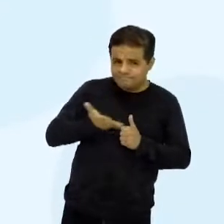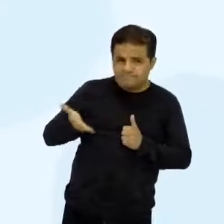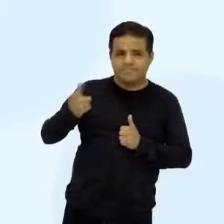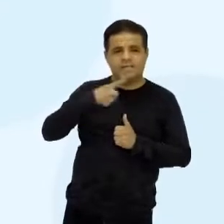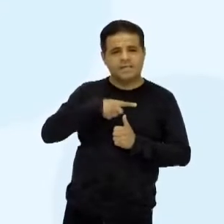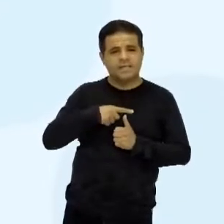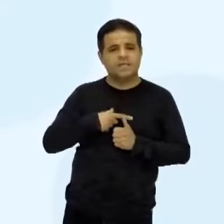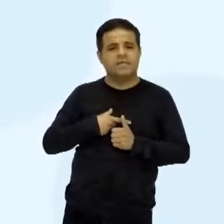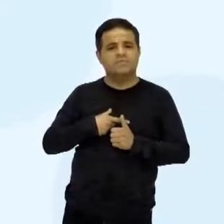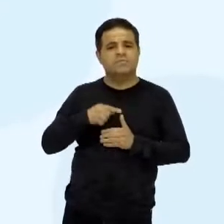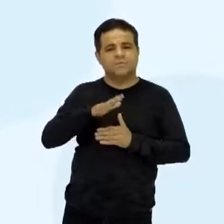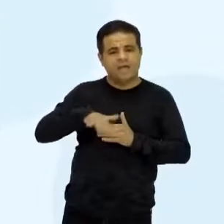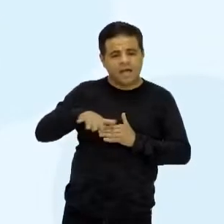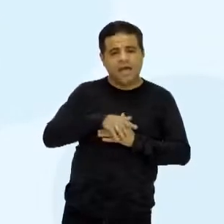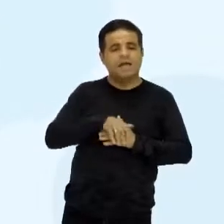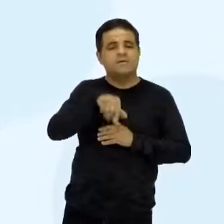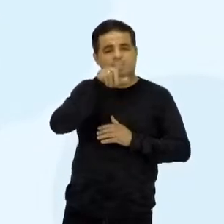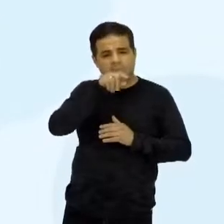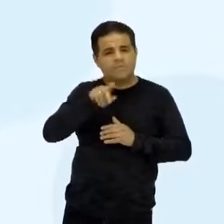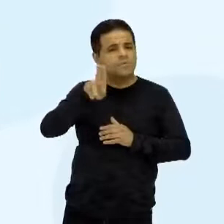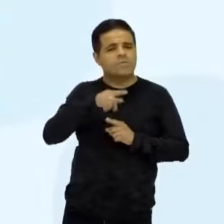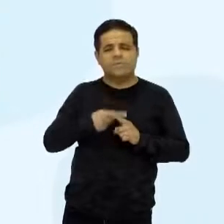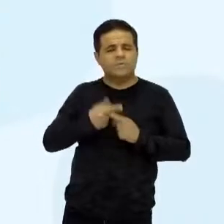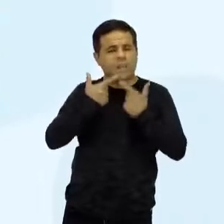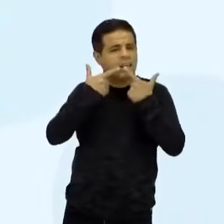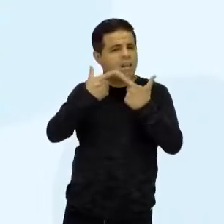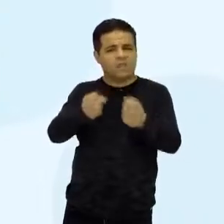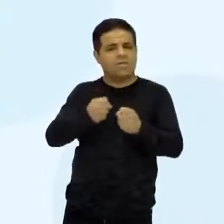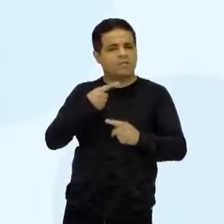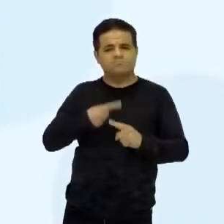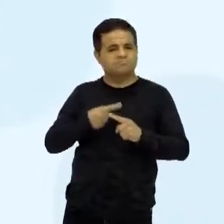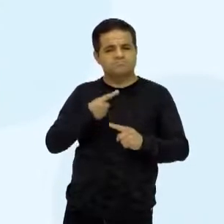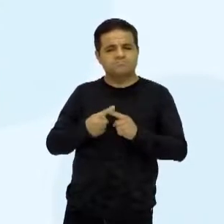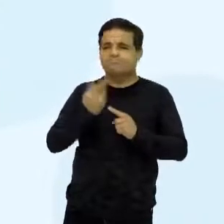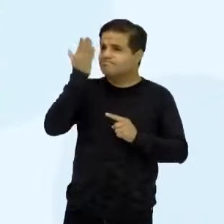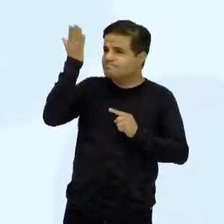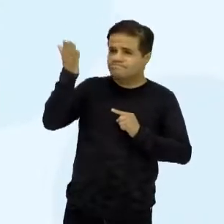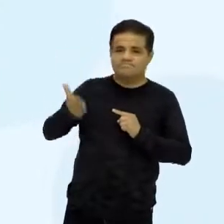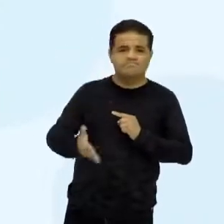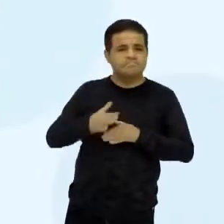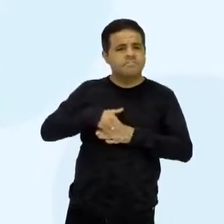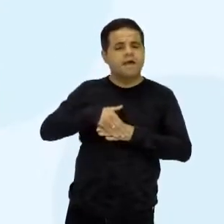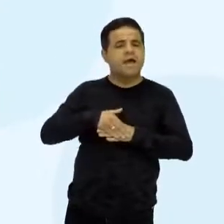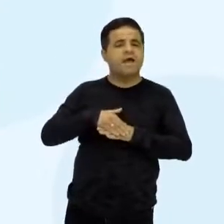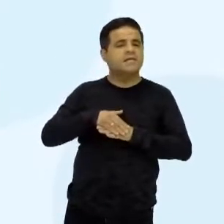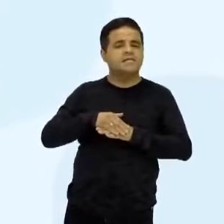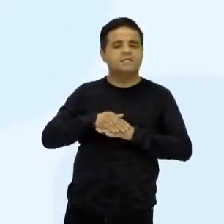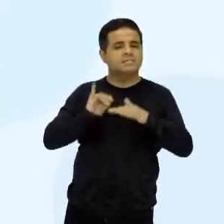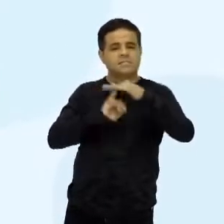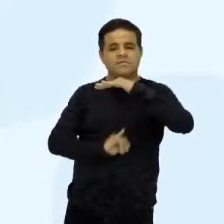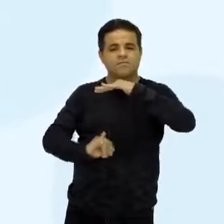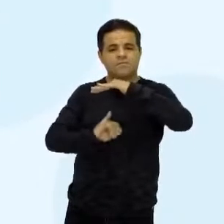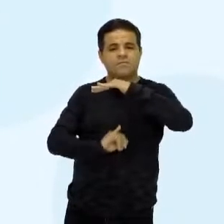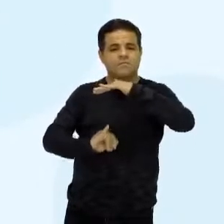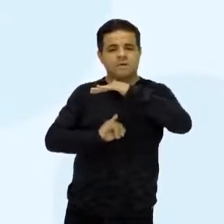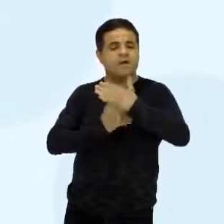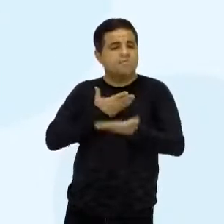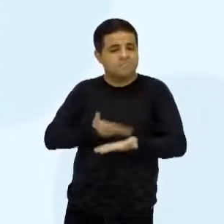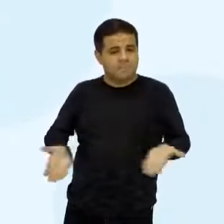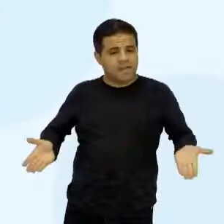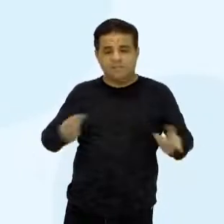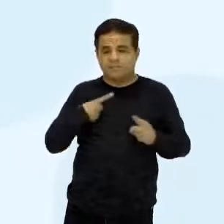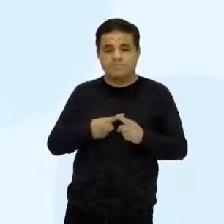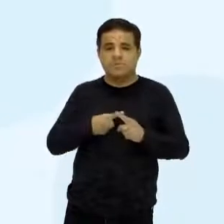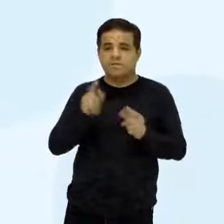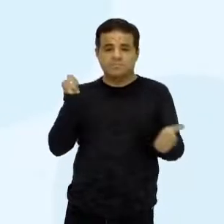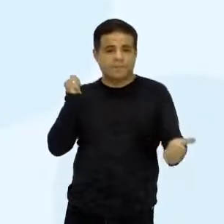paz e paz e tás. Por que que ele usa esse tipo de linguagem, né? A linguagem aí mais informal, perde um pouquinho a formalidade. Justamente para